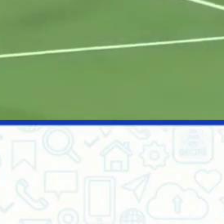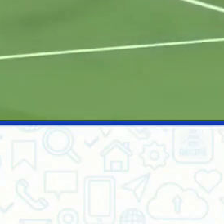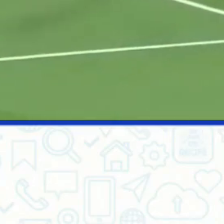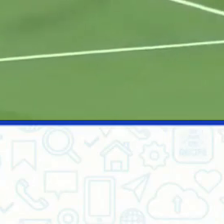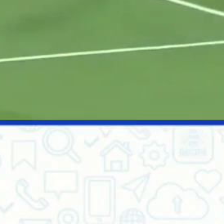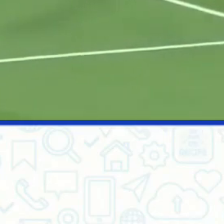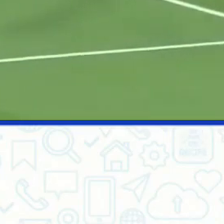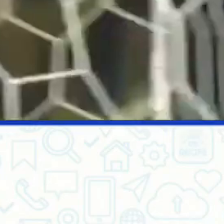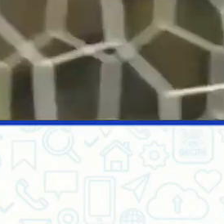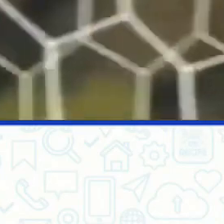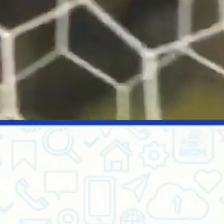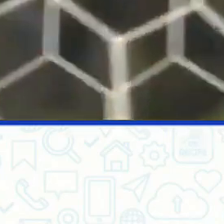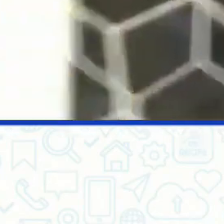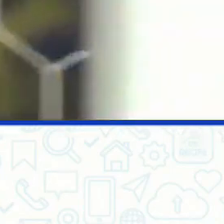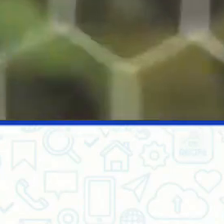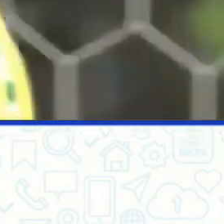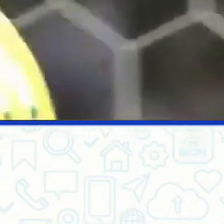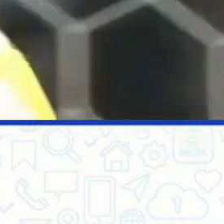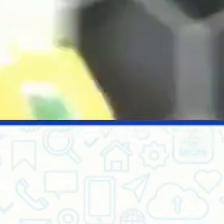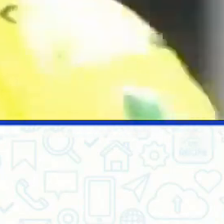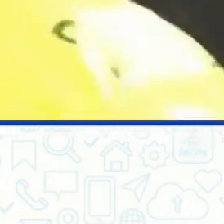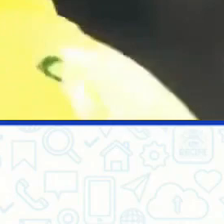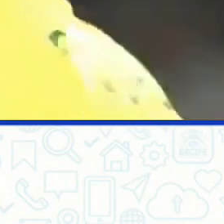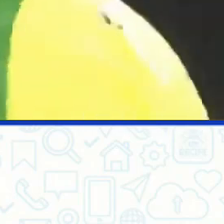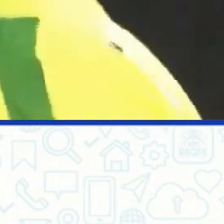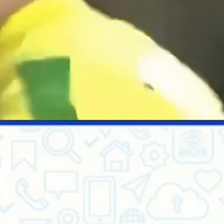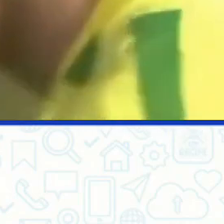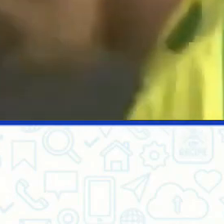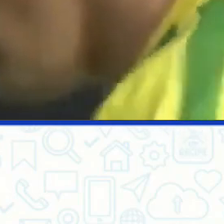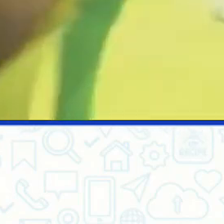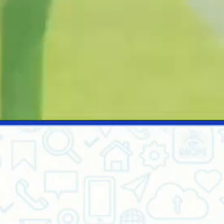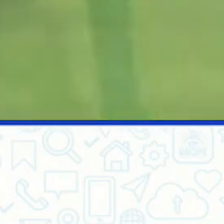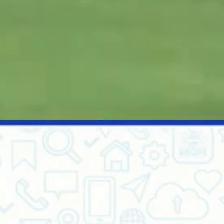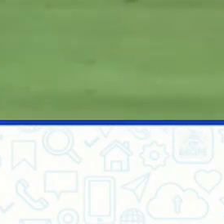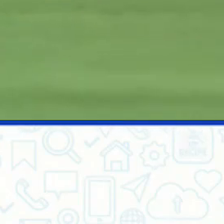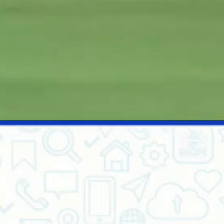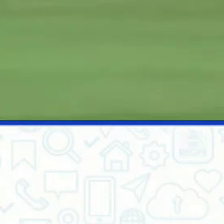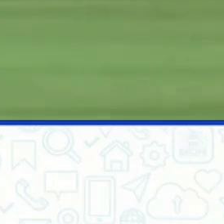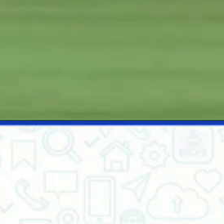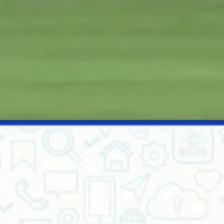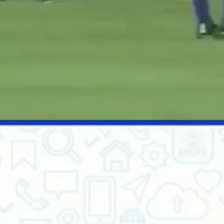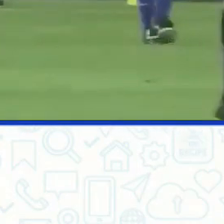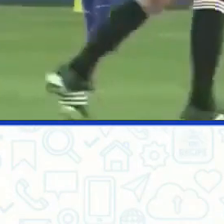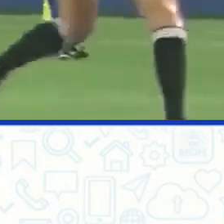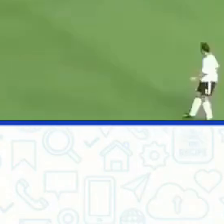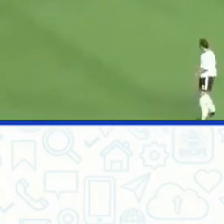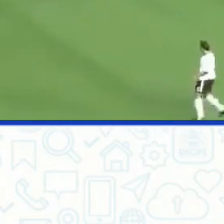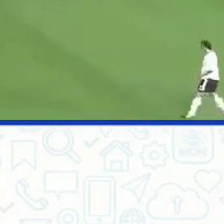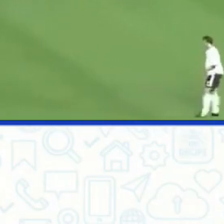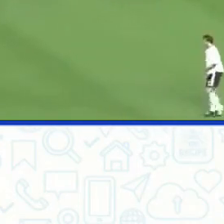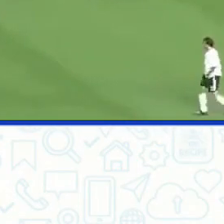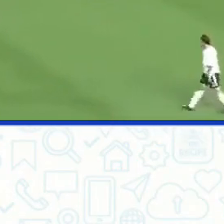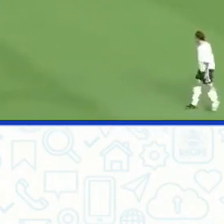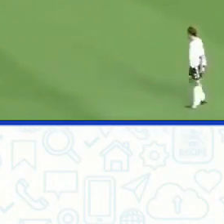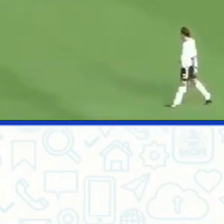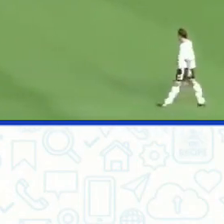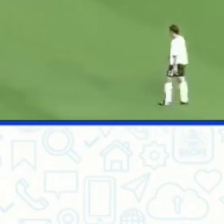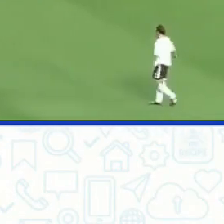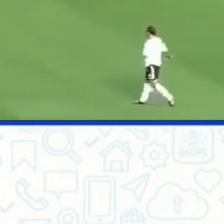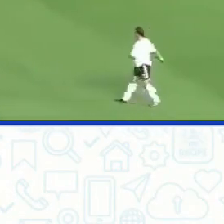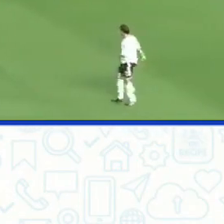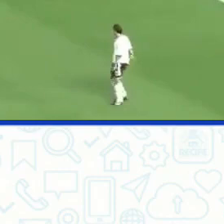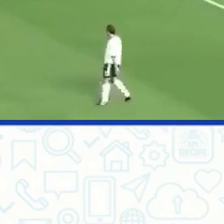de lado, a bola passa do lado da trave direita. Bico da chuteira, pegou a canela do Ronaldinho com